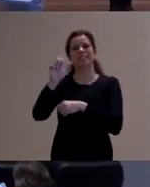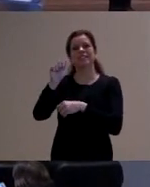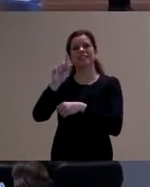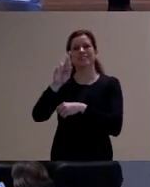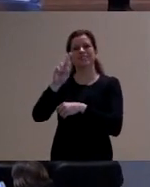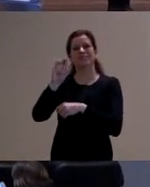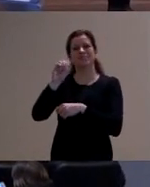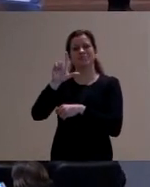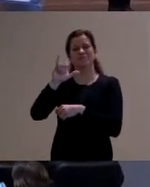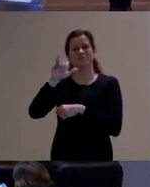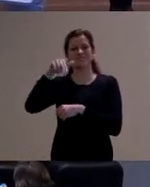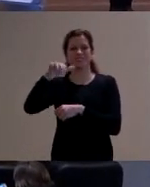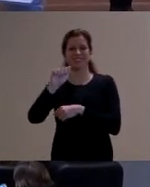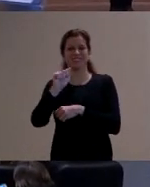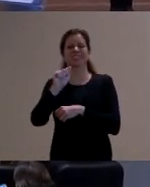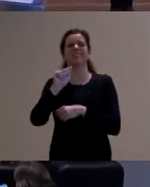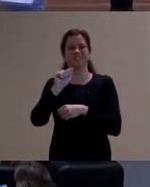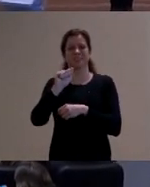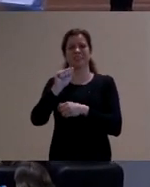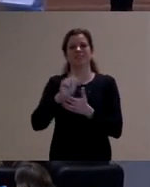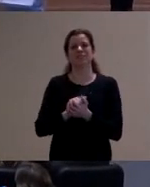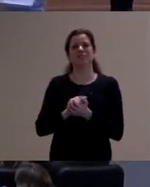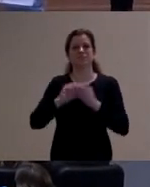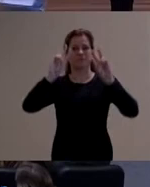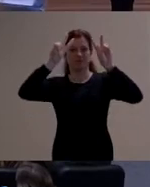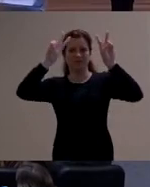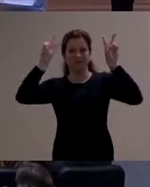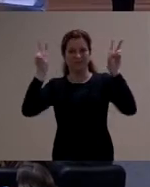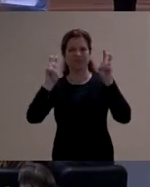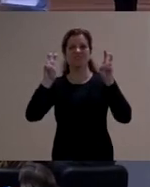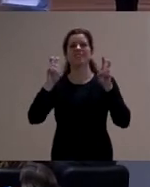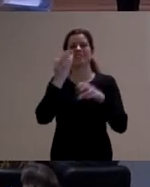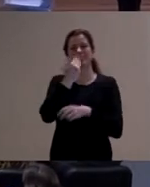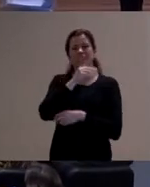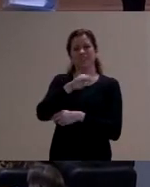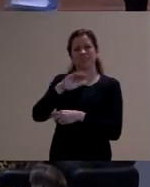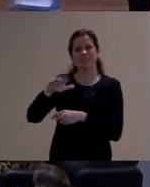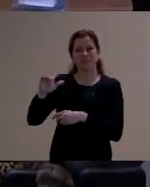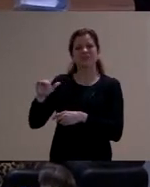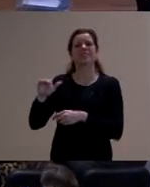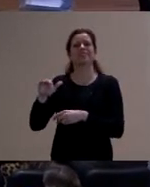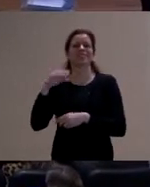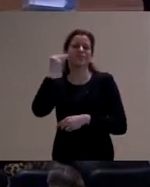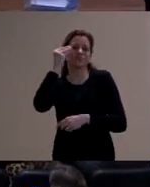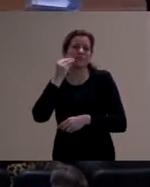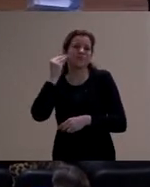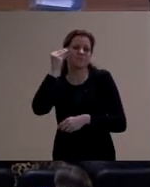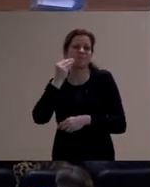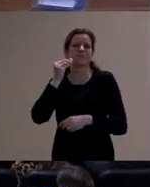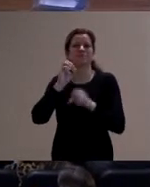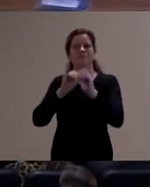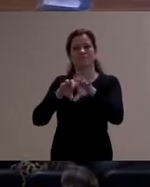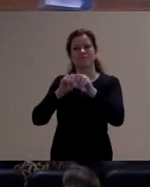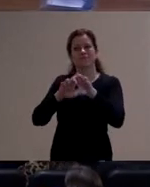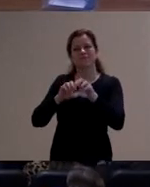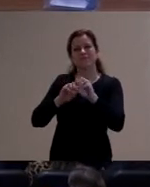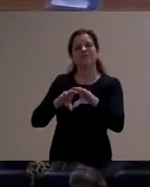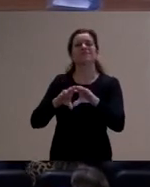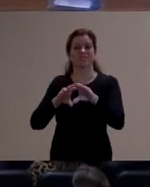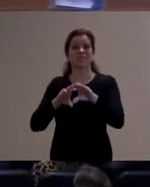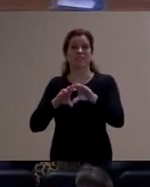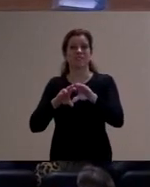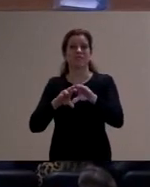realizar a explanação Infância, Experiência e Educação Indicações para Pensar o Currículo na Educação